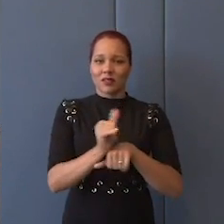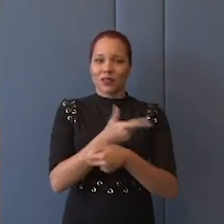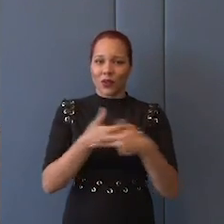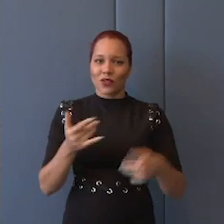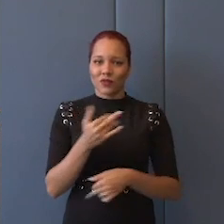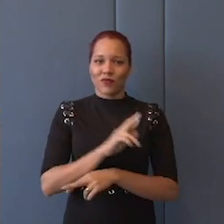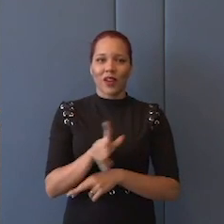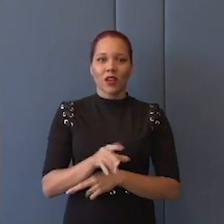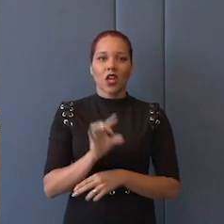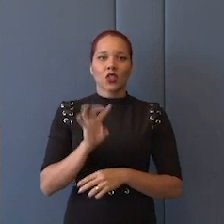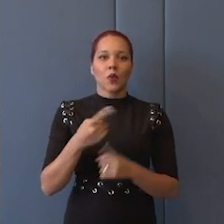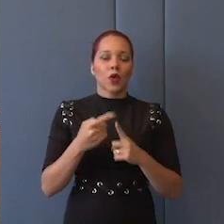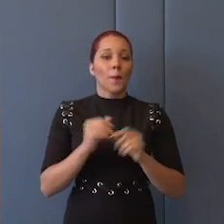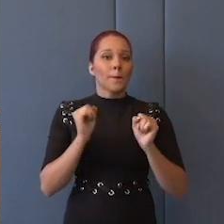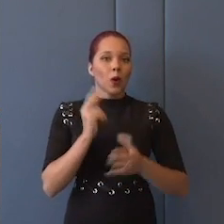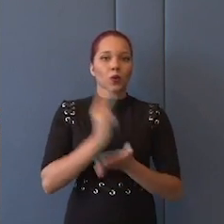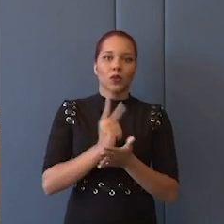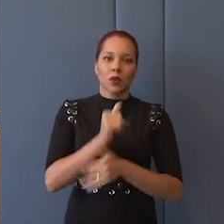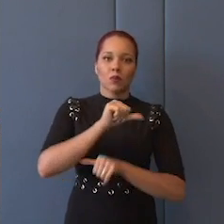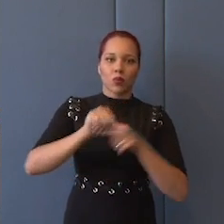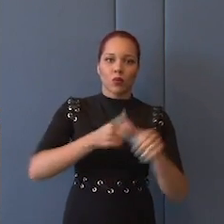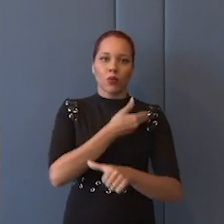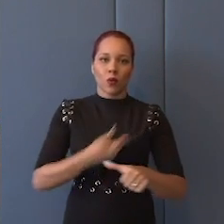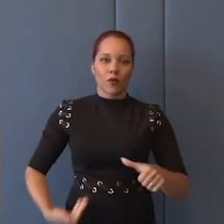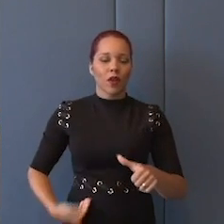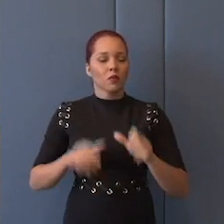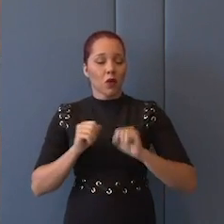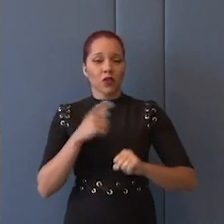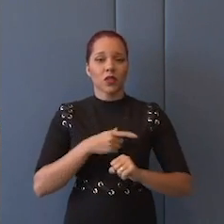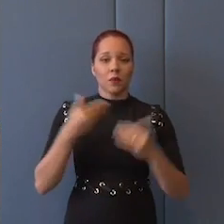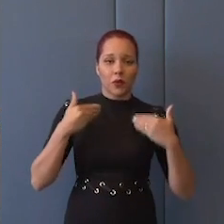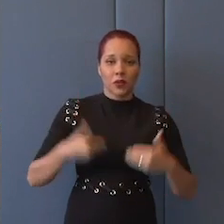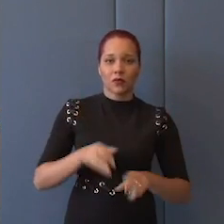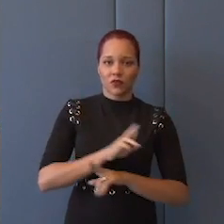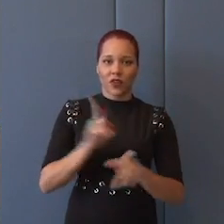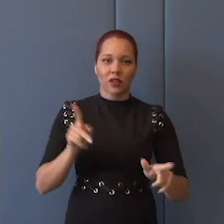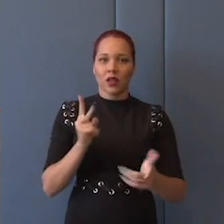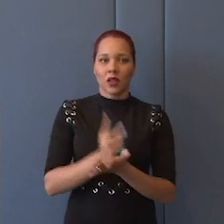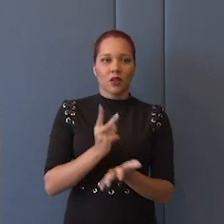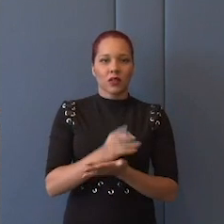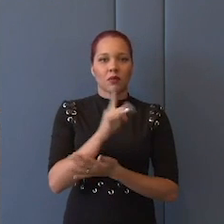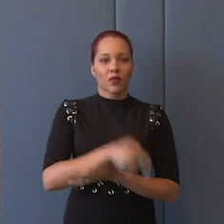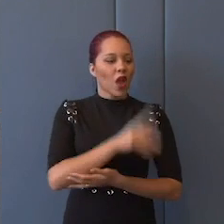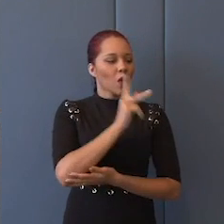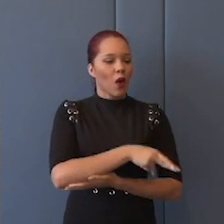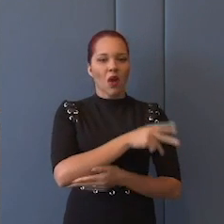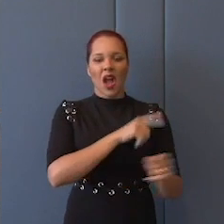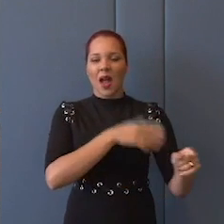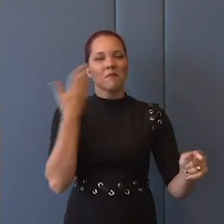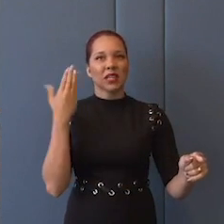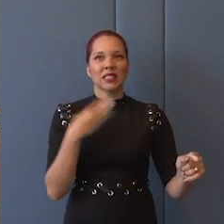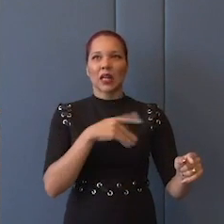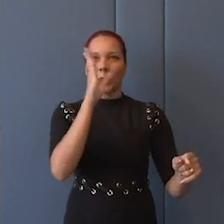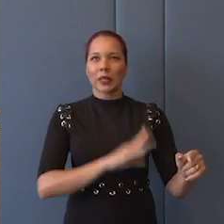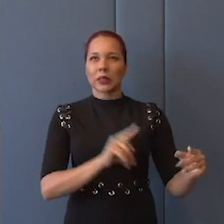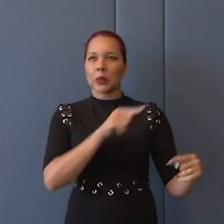Mas não é porque pode sempre mudar um governo que trazer posições diferentes, que você vai chegar no mínimo denominador comum com base nessa ideia de que